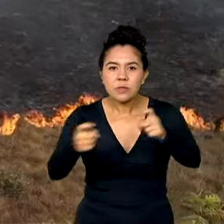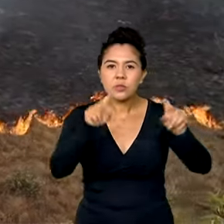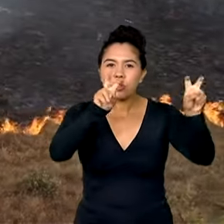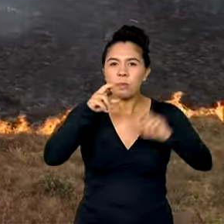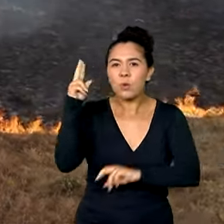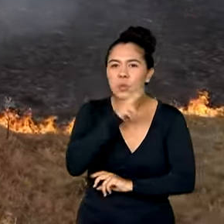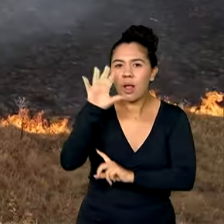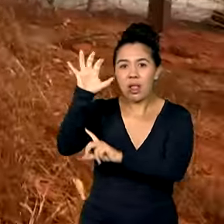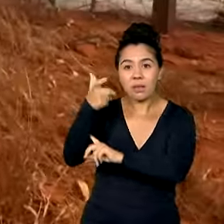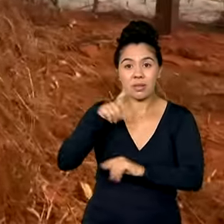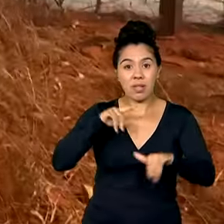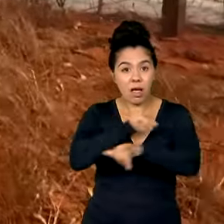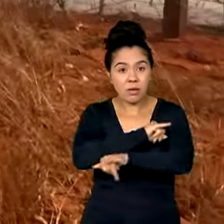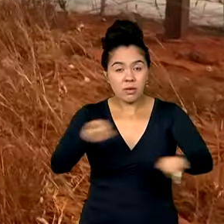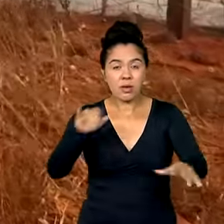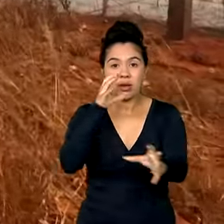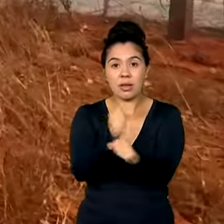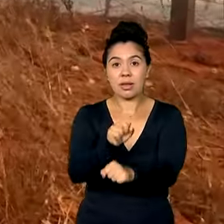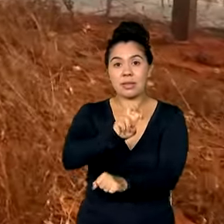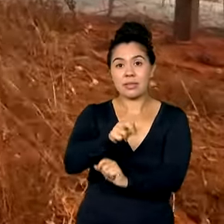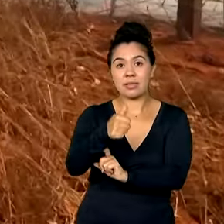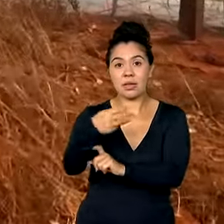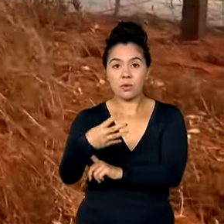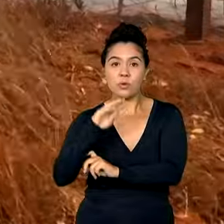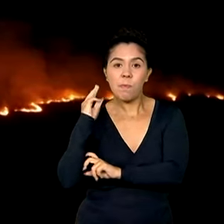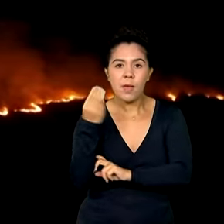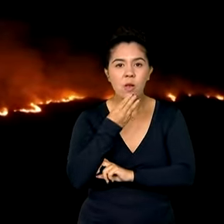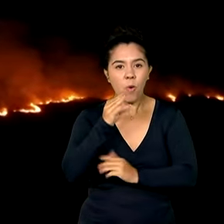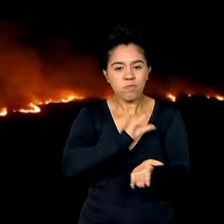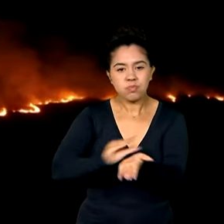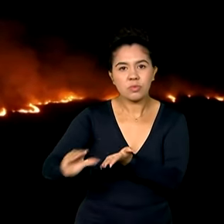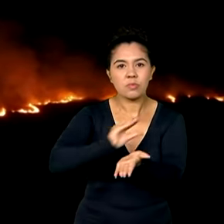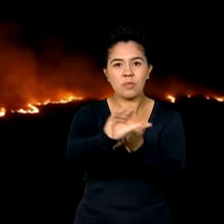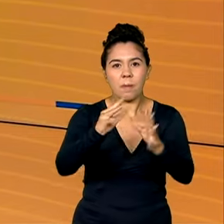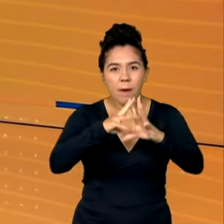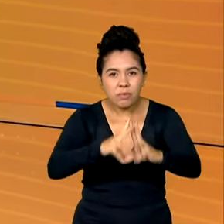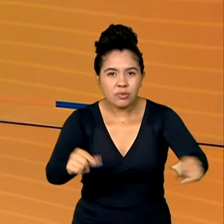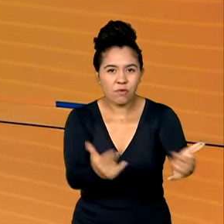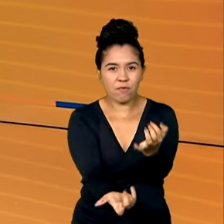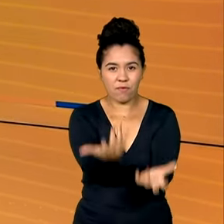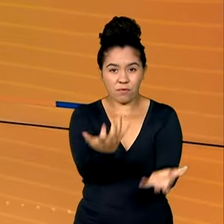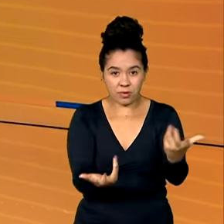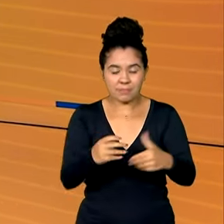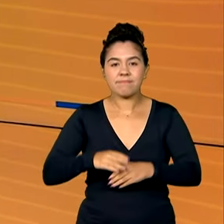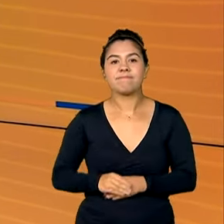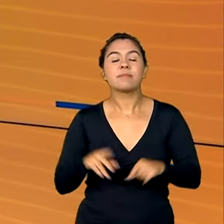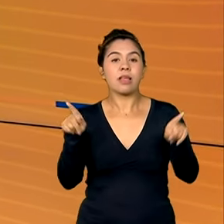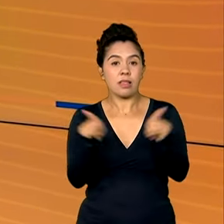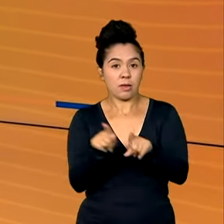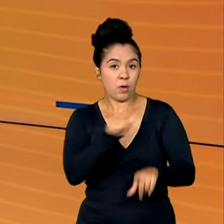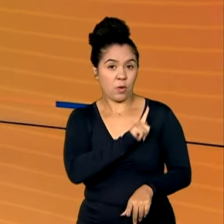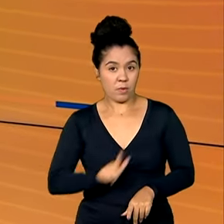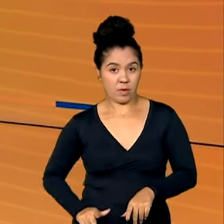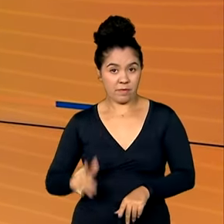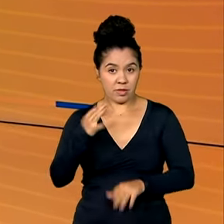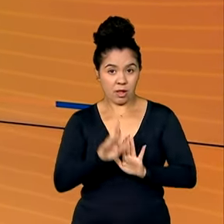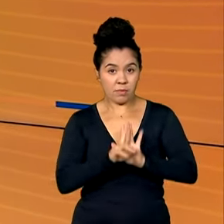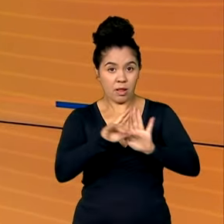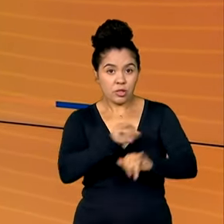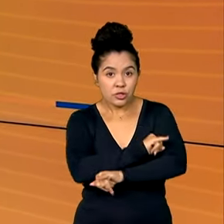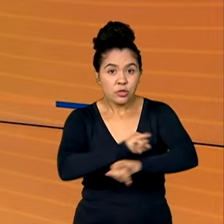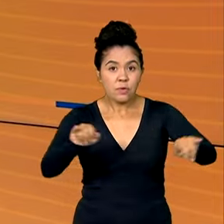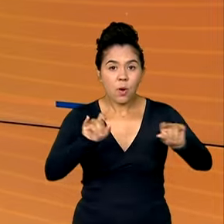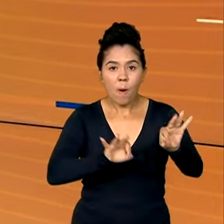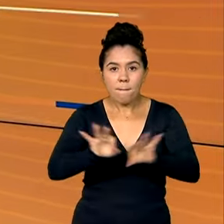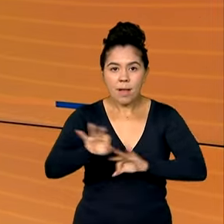514 milhões de reais para enfrentar os incêndios no país. Governo federal apresenta hoje um plano de